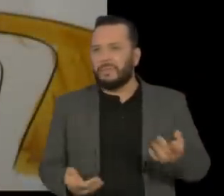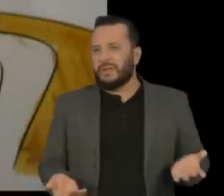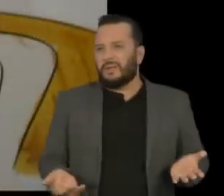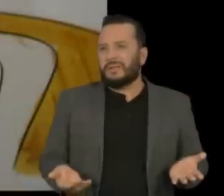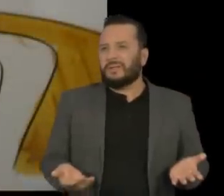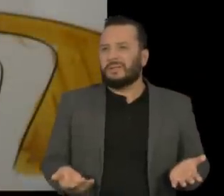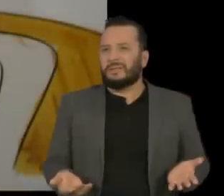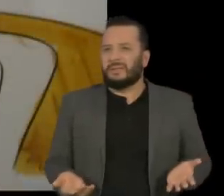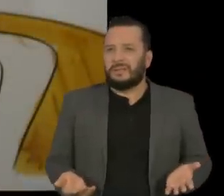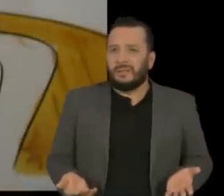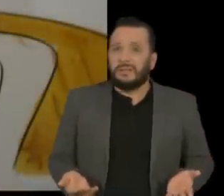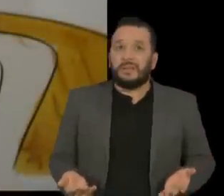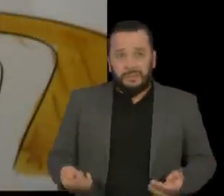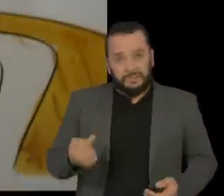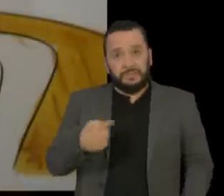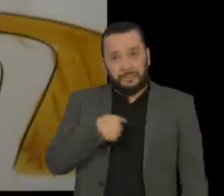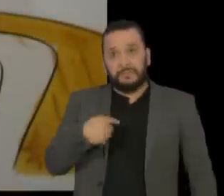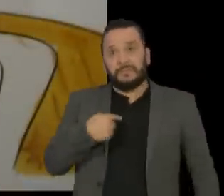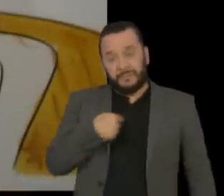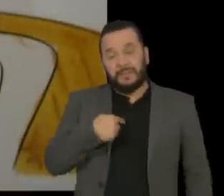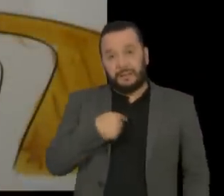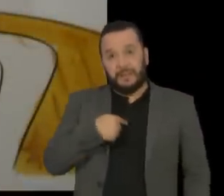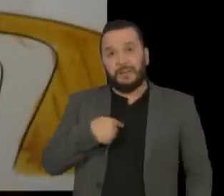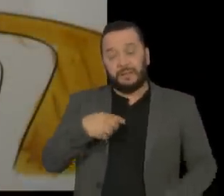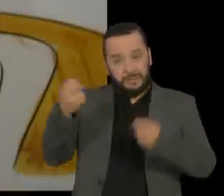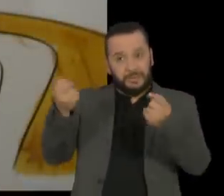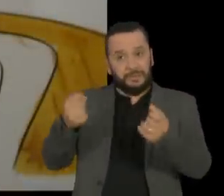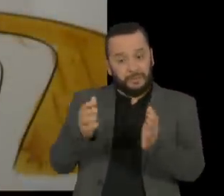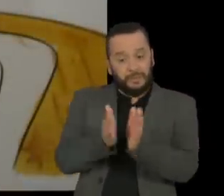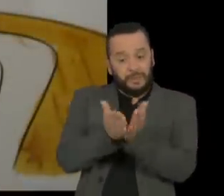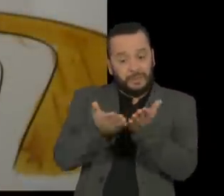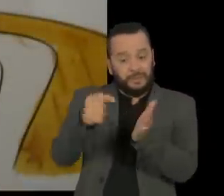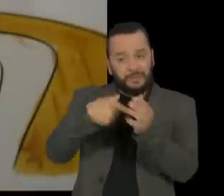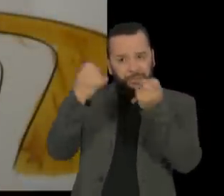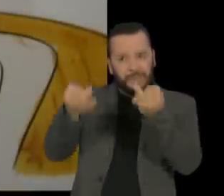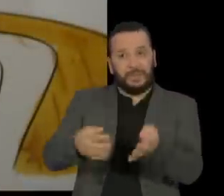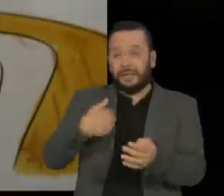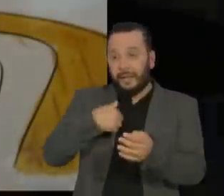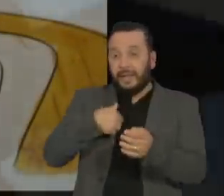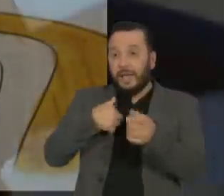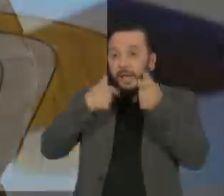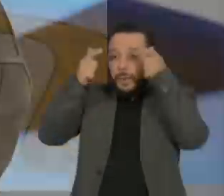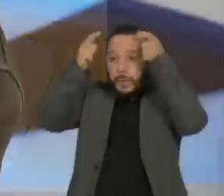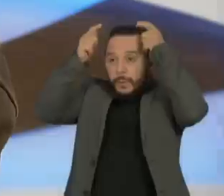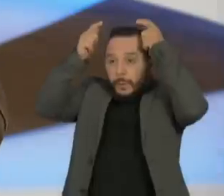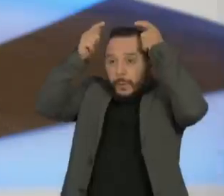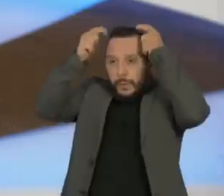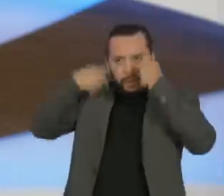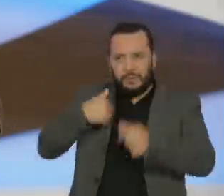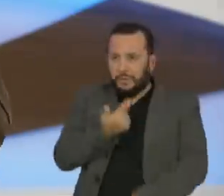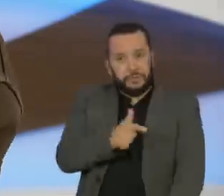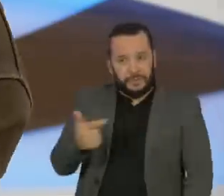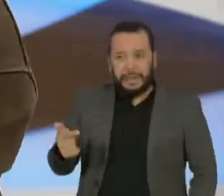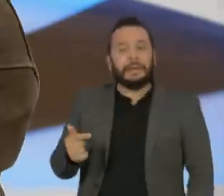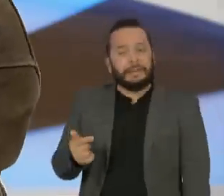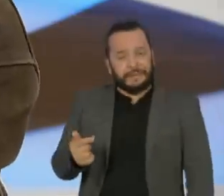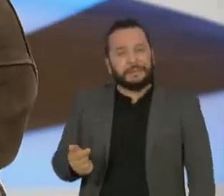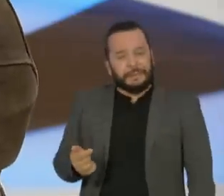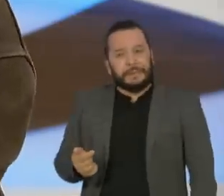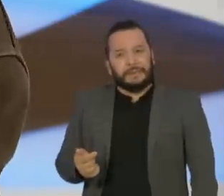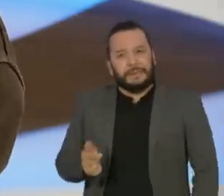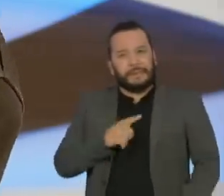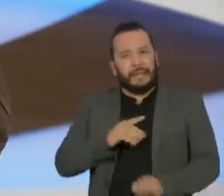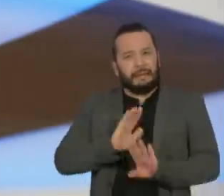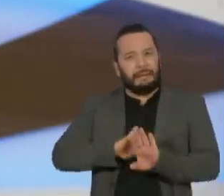Então, eu fiz isso. É claro, eu deixei bem claro também no livro, eu não sou nenhum santo, algumas pingadas, maquiavélicas de algumas